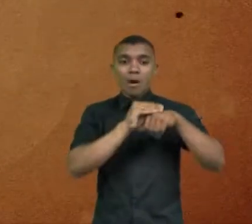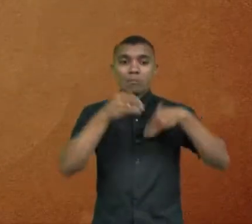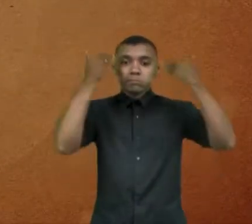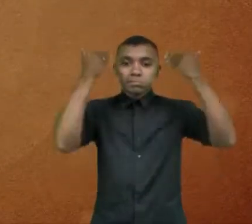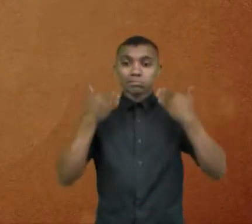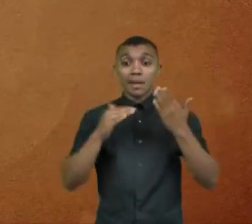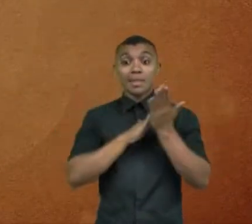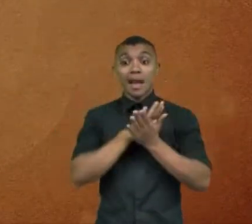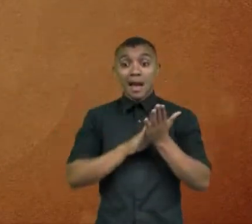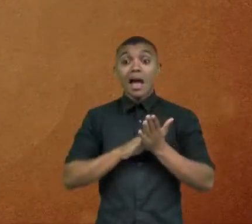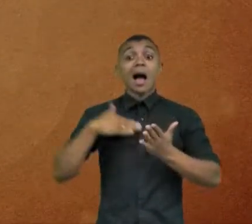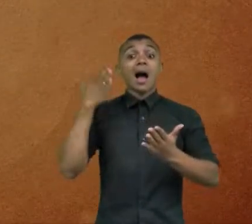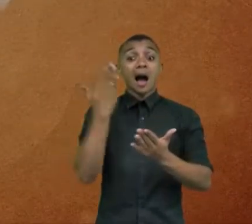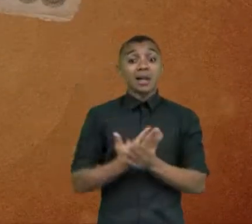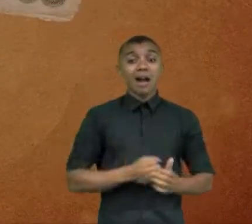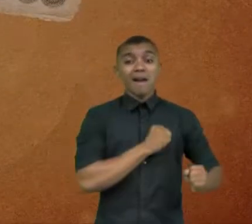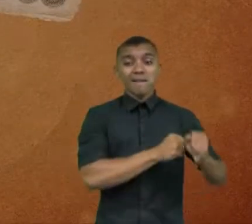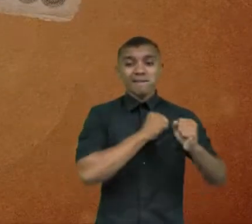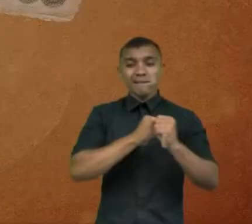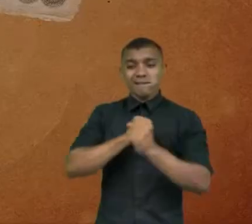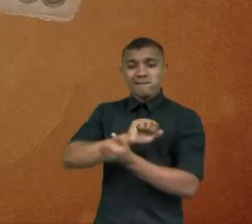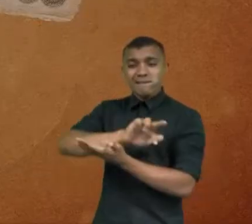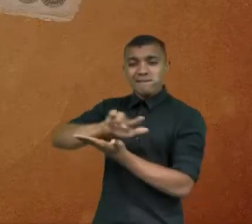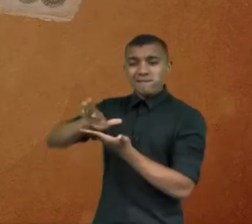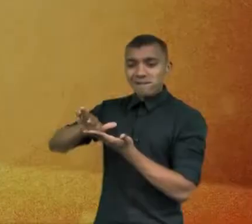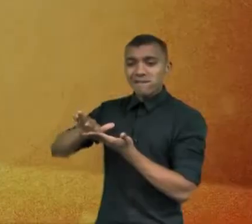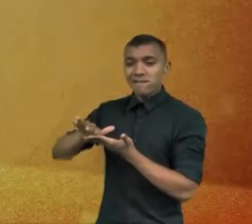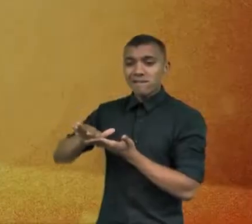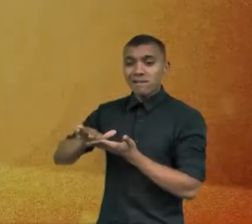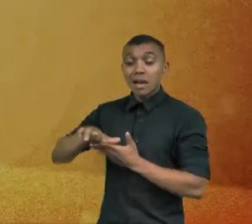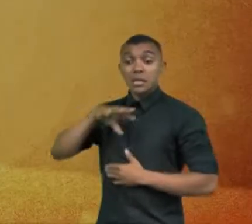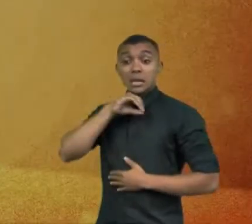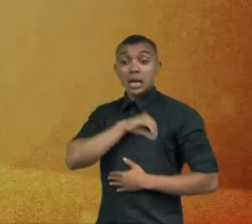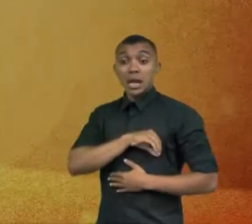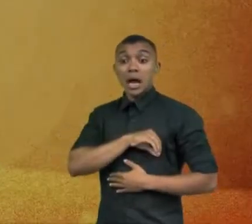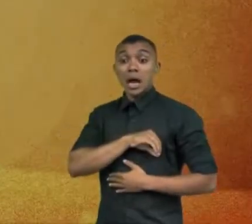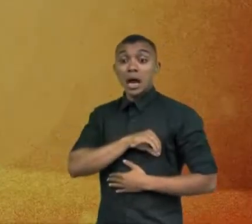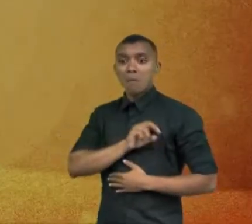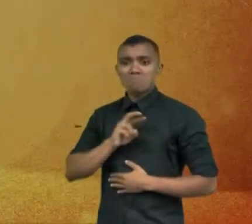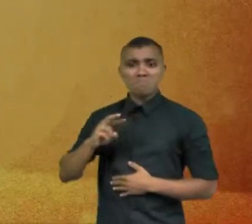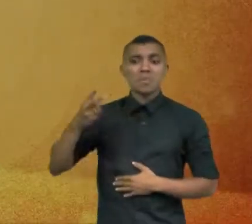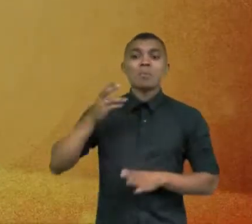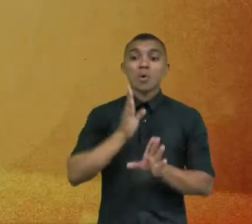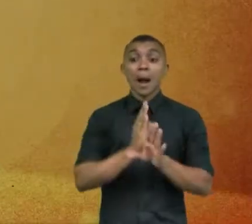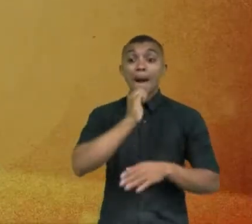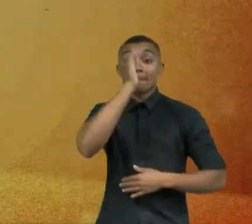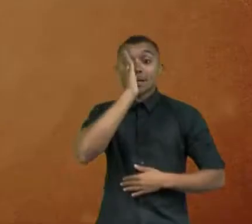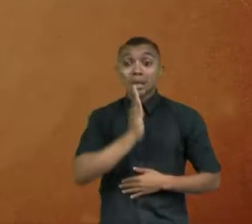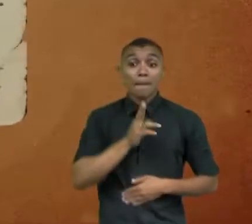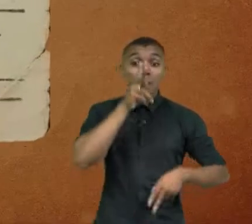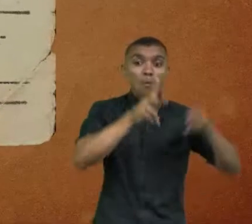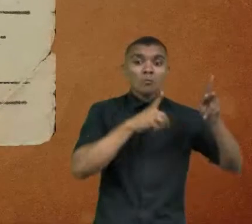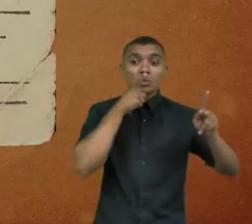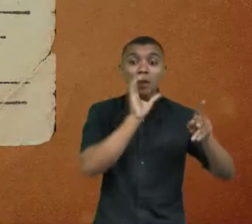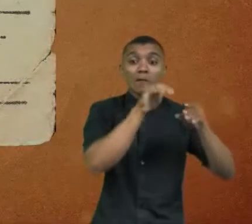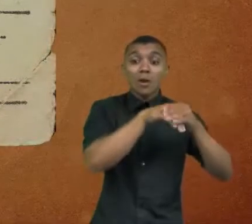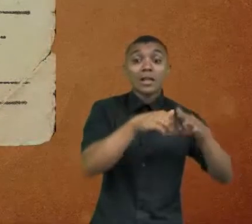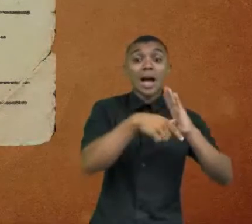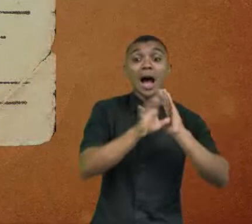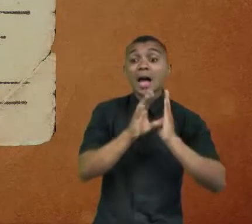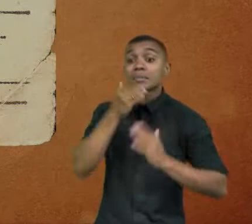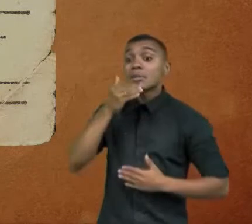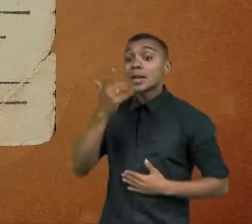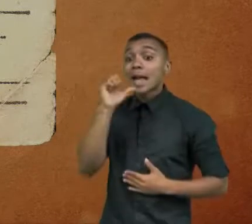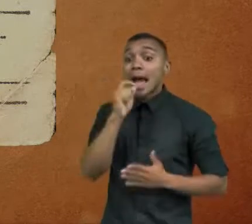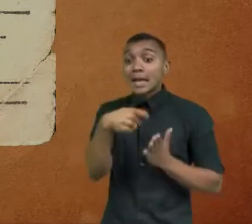fraudes. A Lei Saraiva dobrou a renda mínima para o brasileiro ter direito ao voto e exigiu a assinatura do